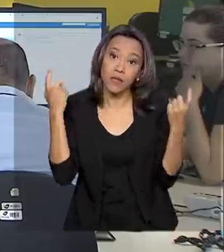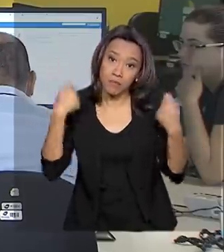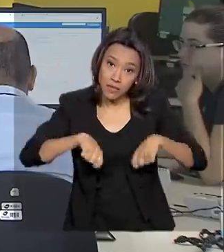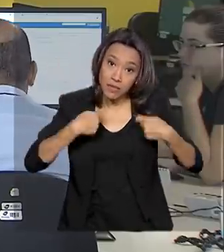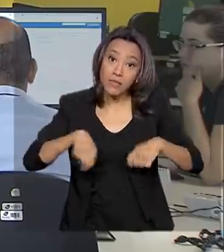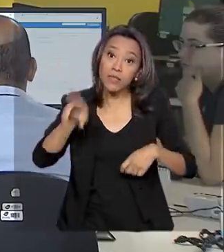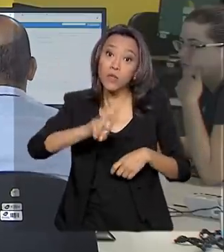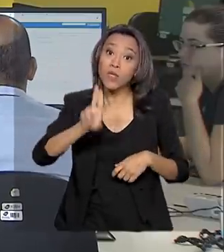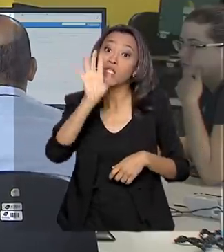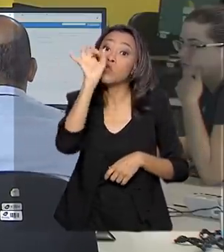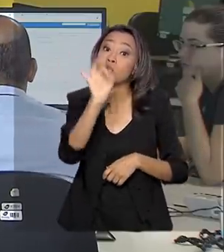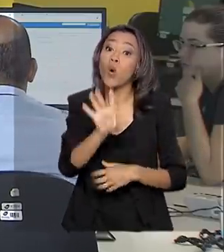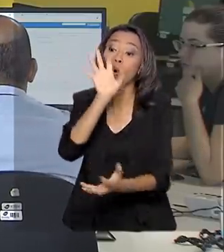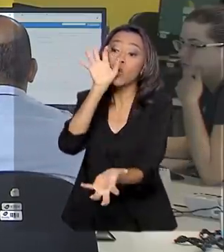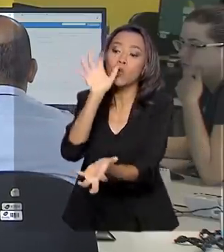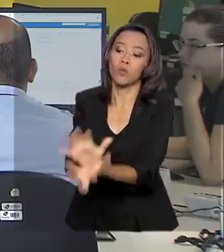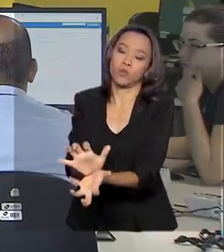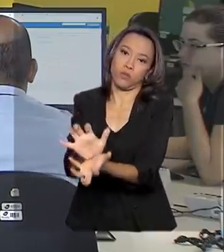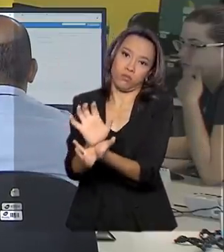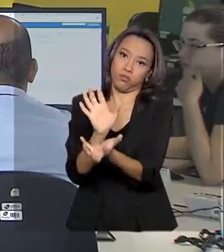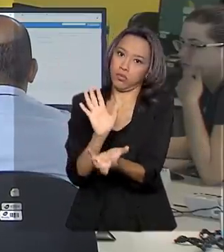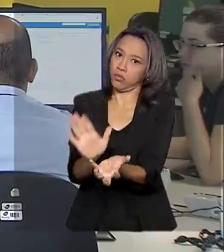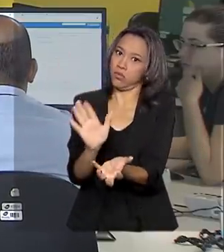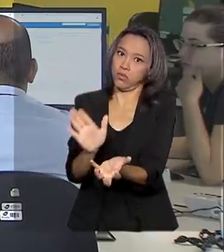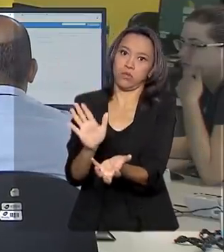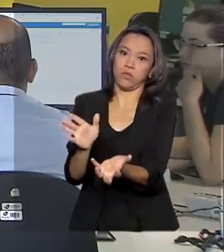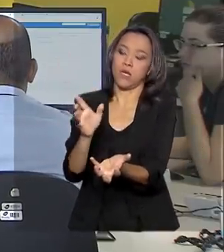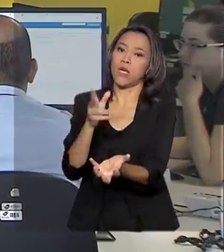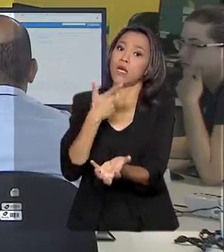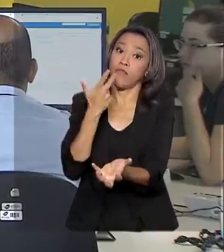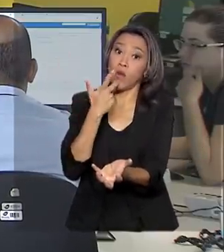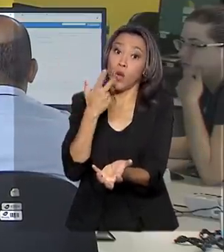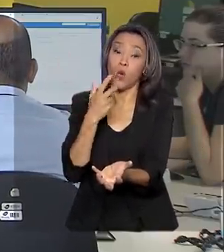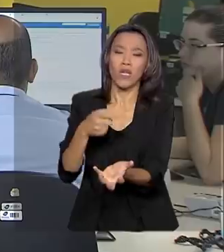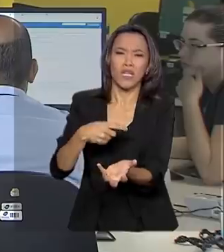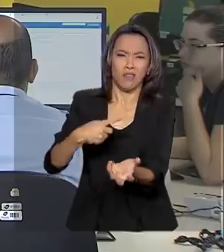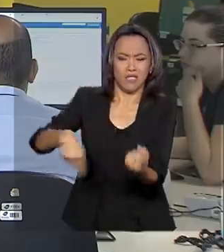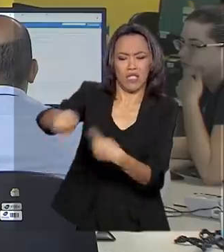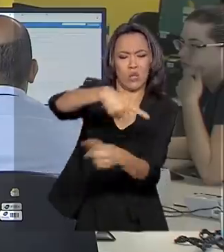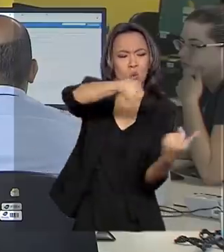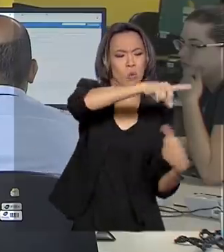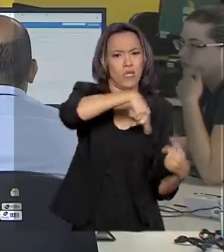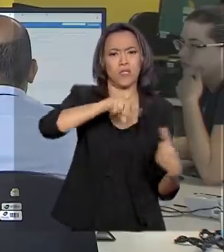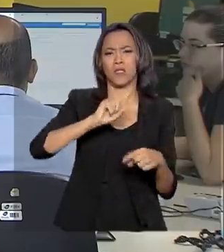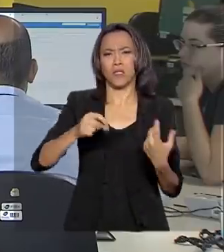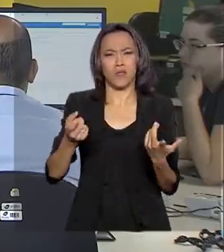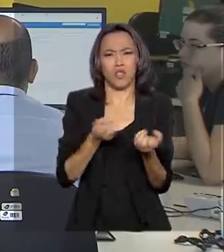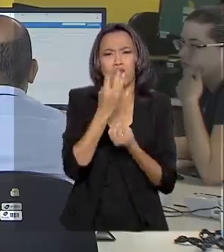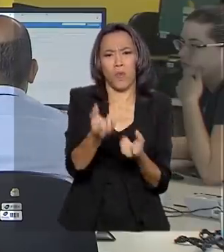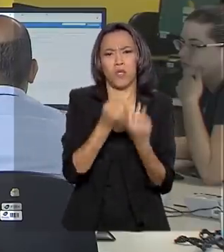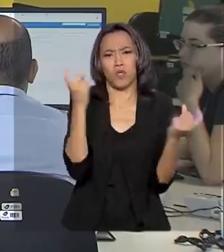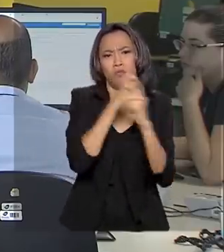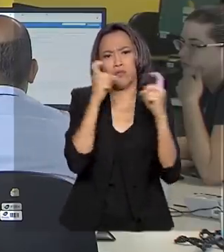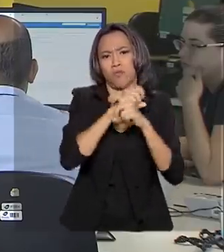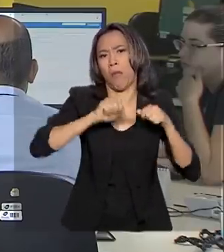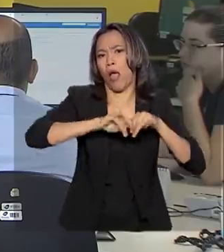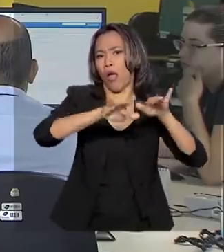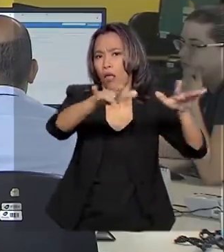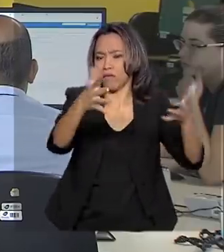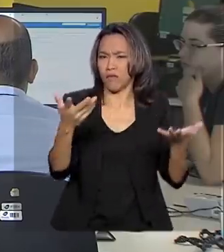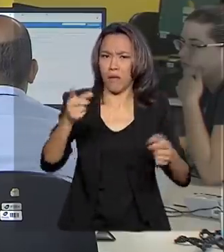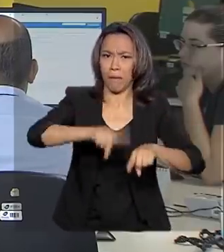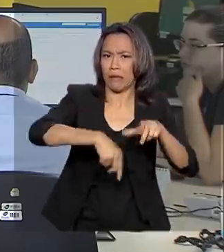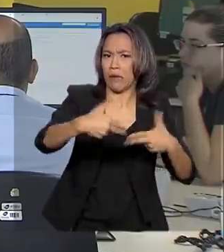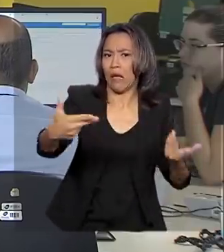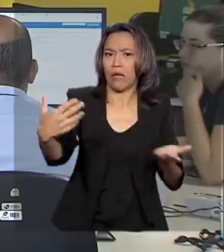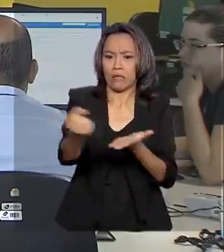apenas por grupos específicos e alertou para a circulação de informações falsas sobre possíveis produtos e medicamentos